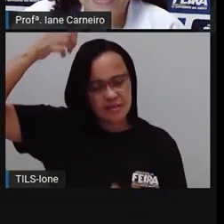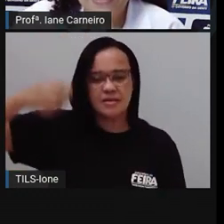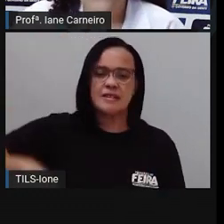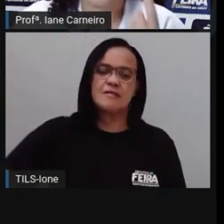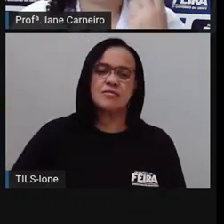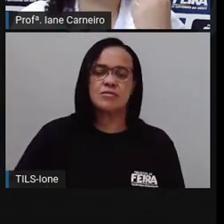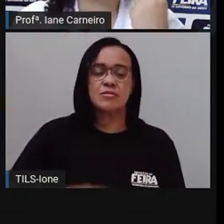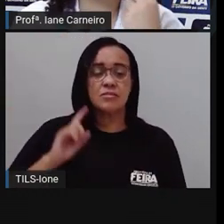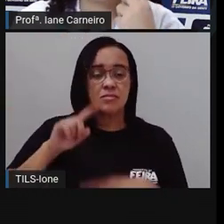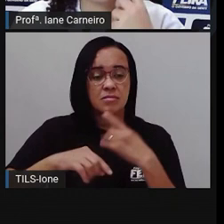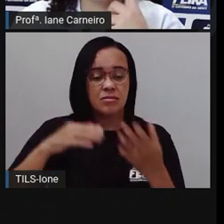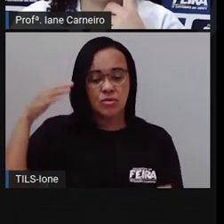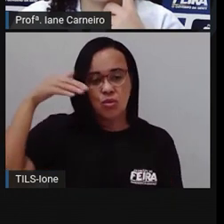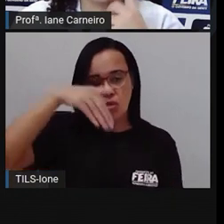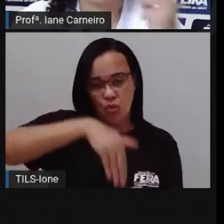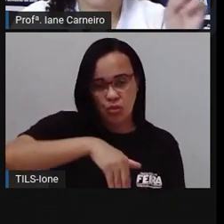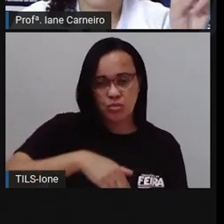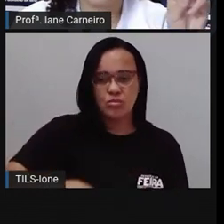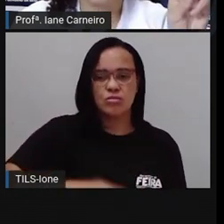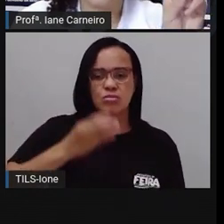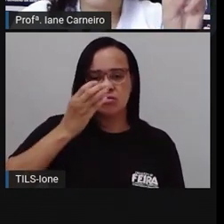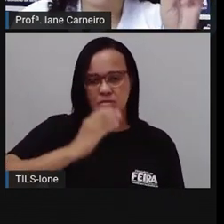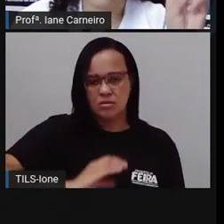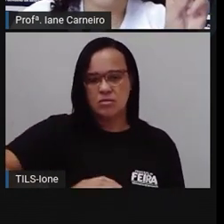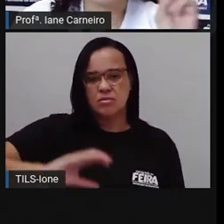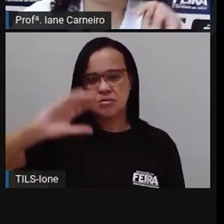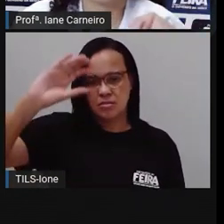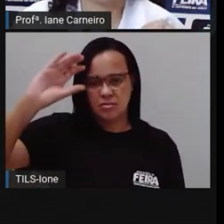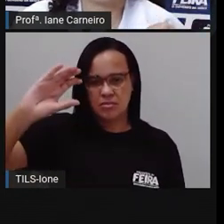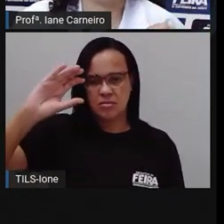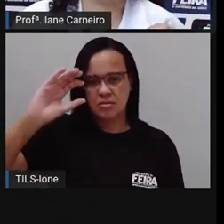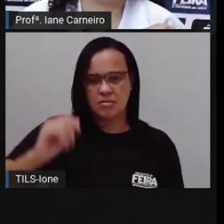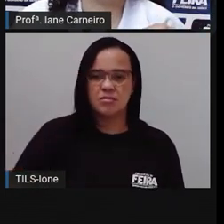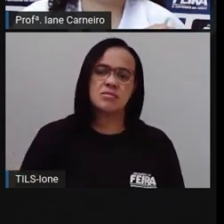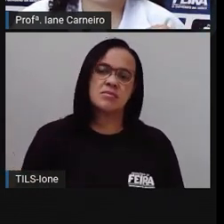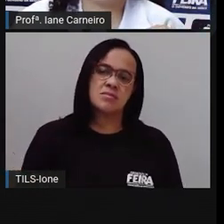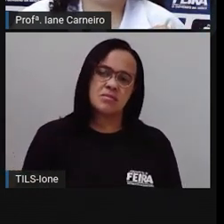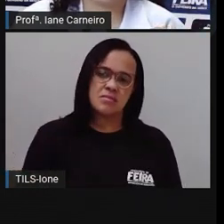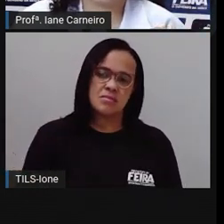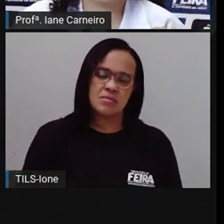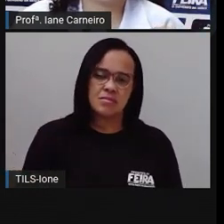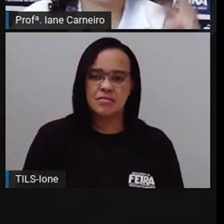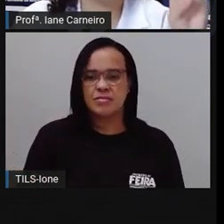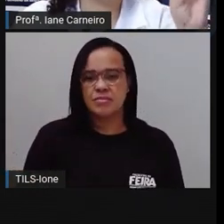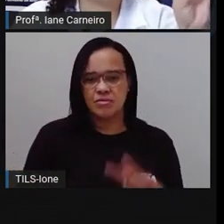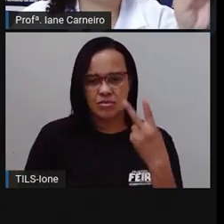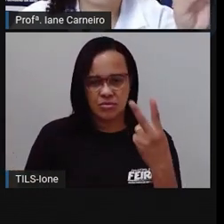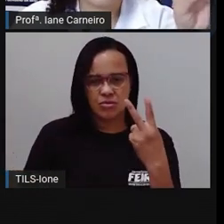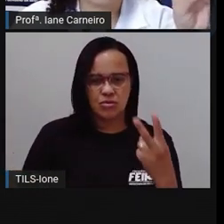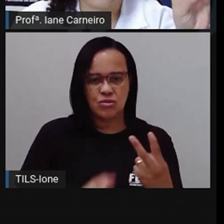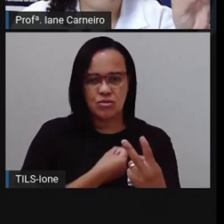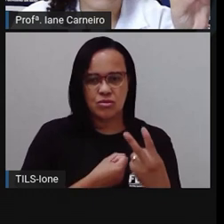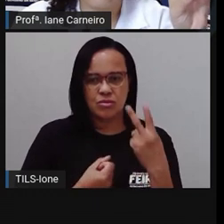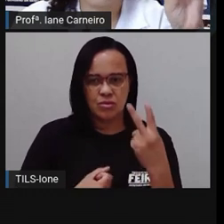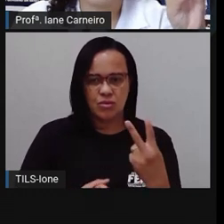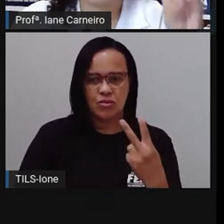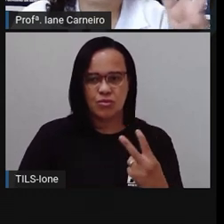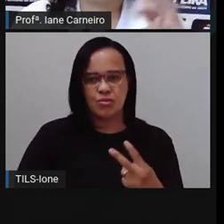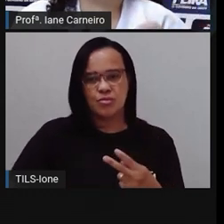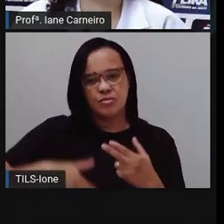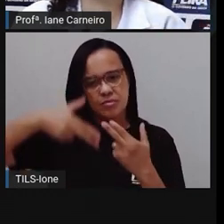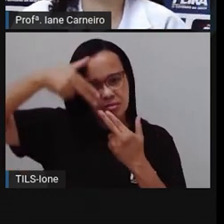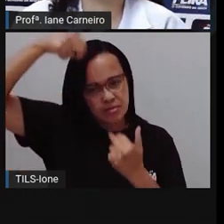é o macaco. O segundo, ó, o número dois, é a cabrita. O terceiro, qual é?